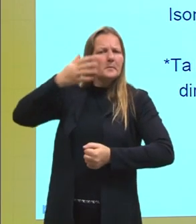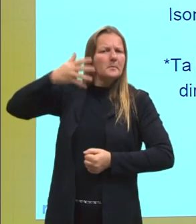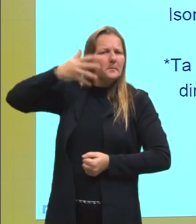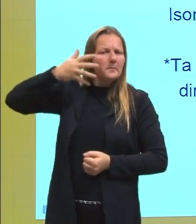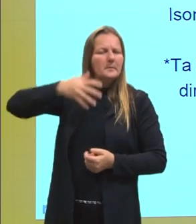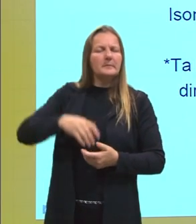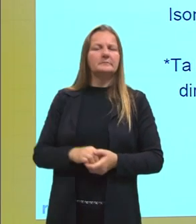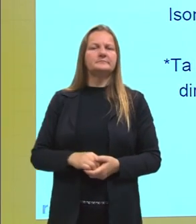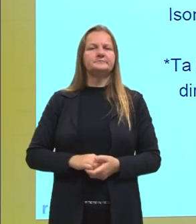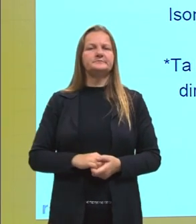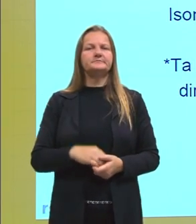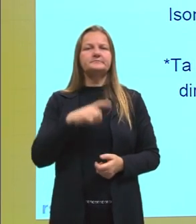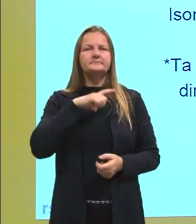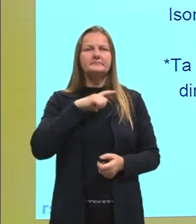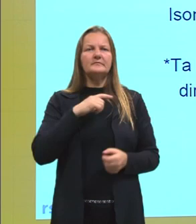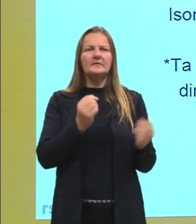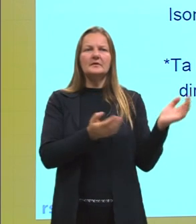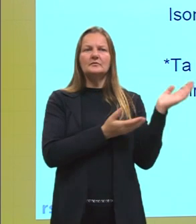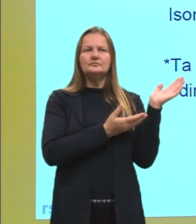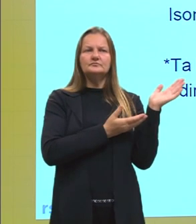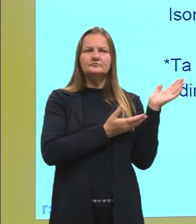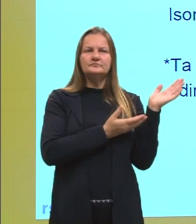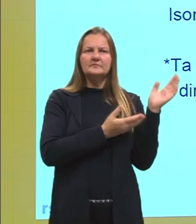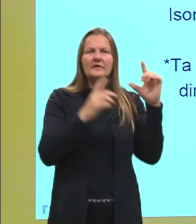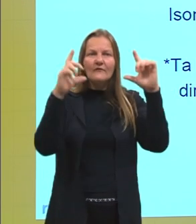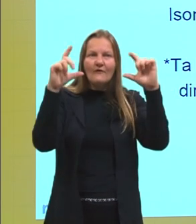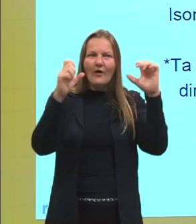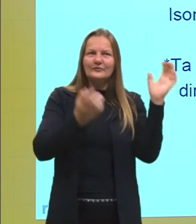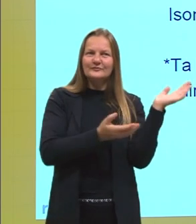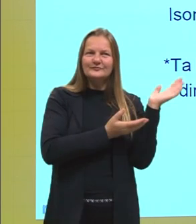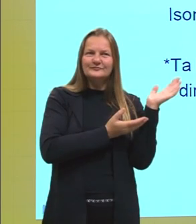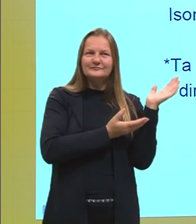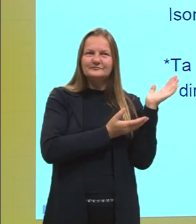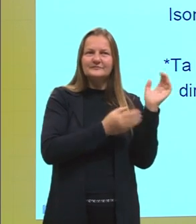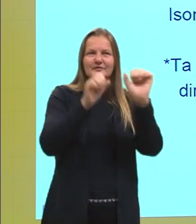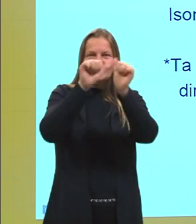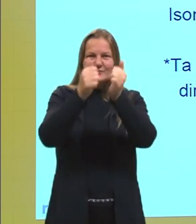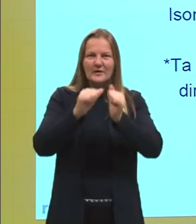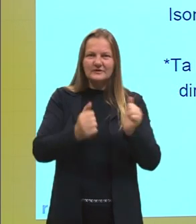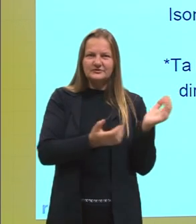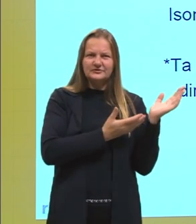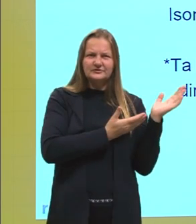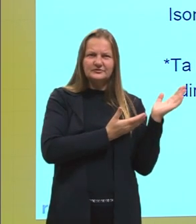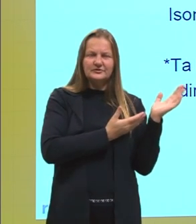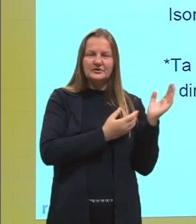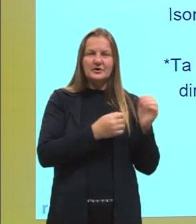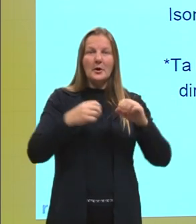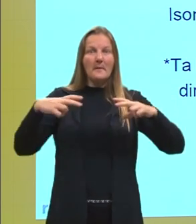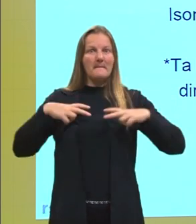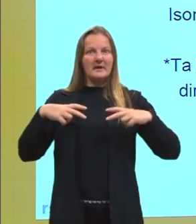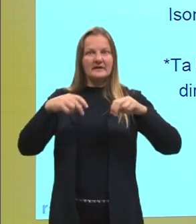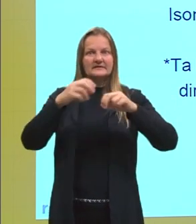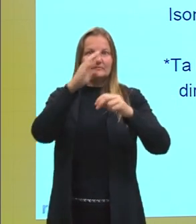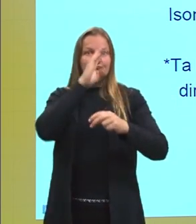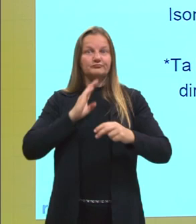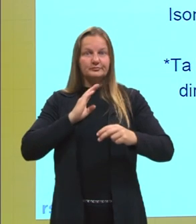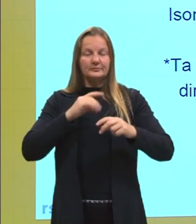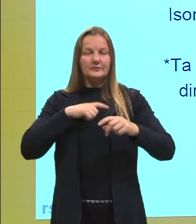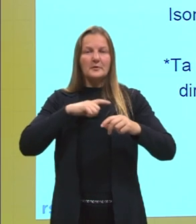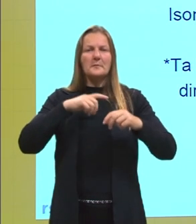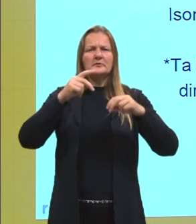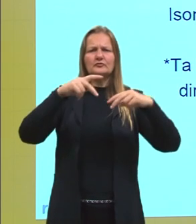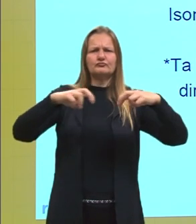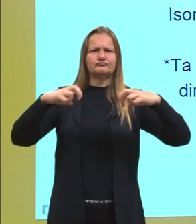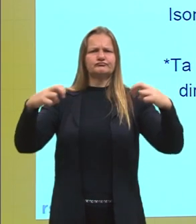seria uma, essa imagem, então seria uma dessas discussões em praça pública sobre política, esse